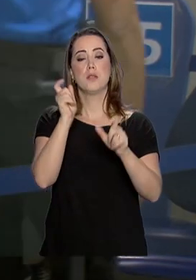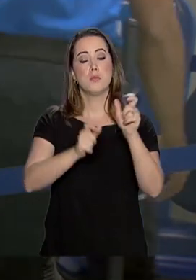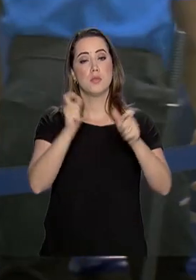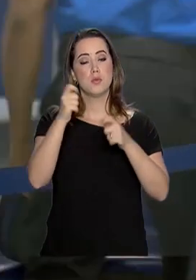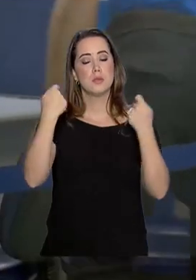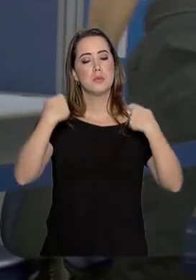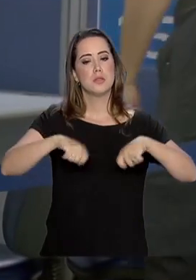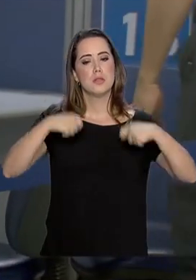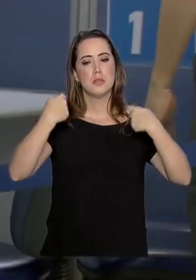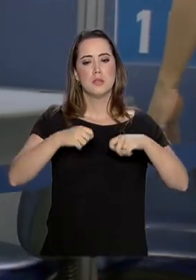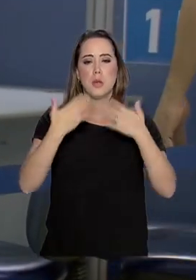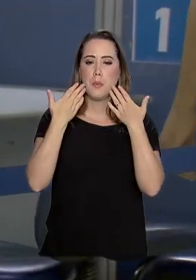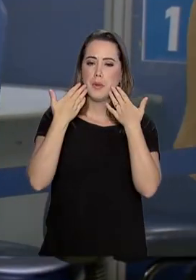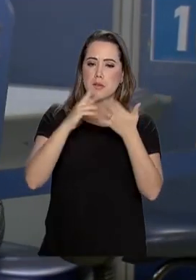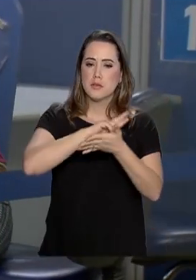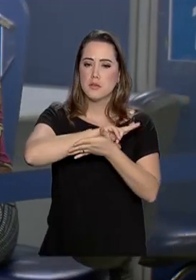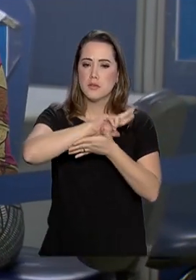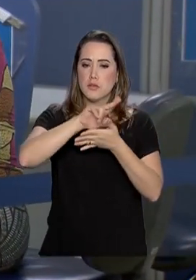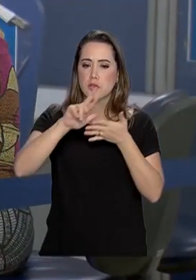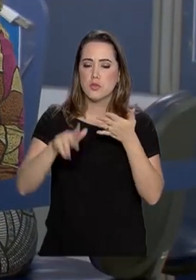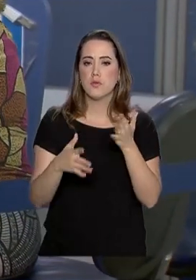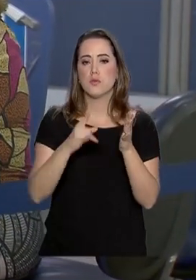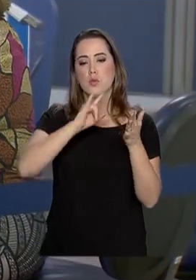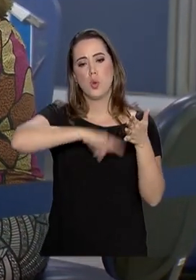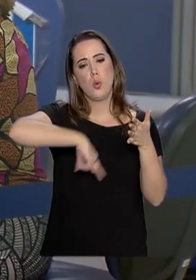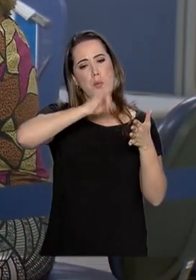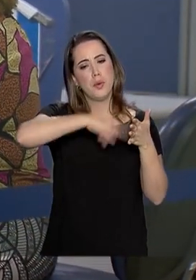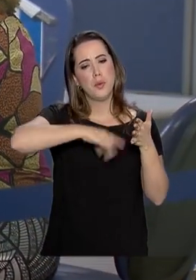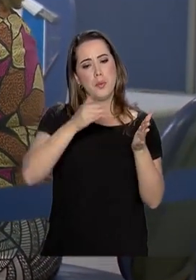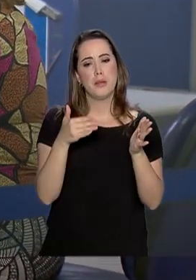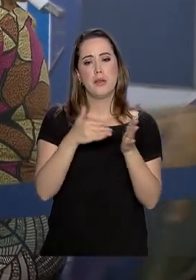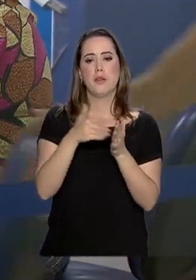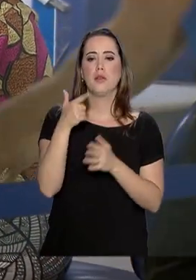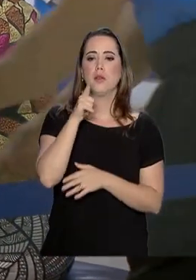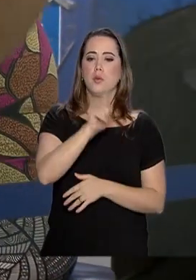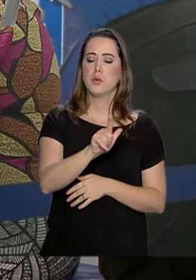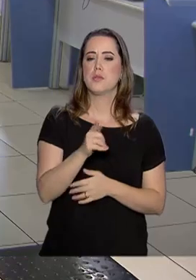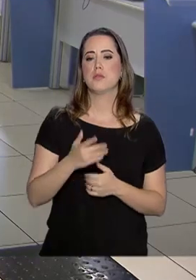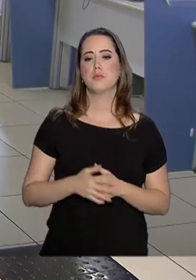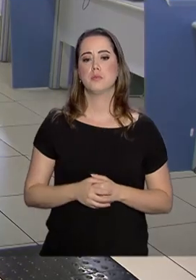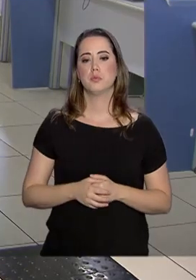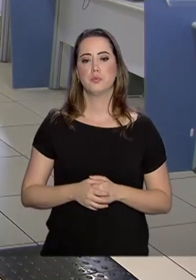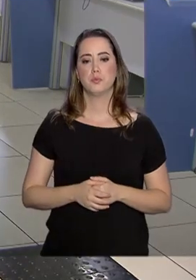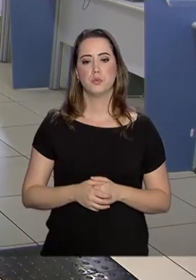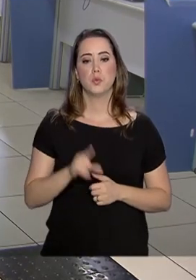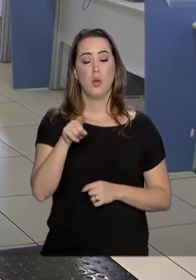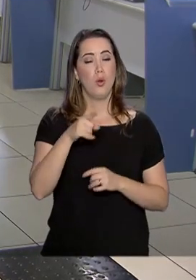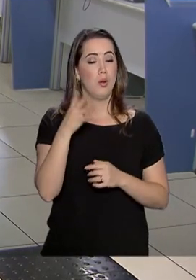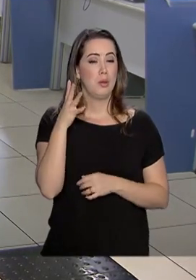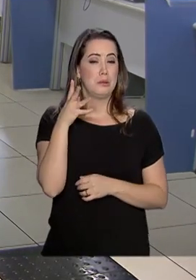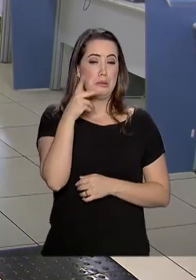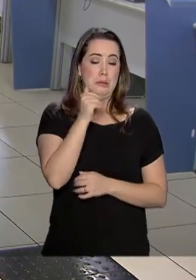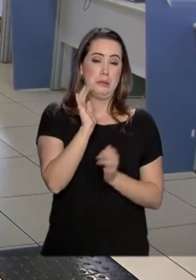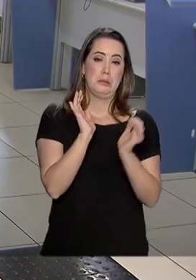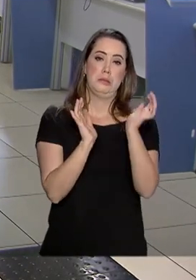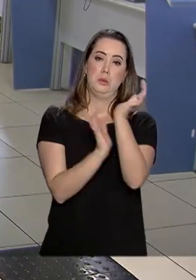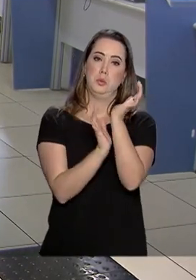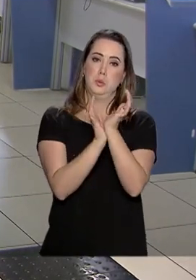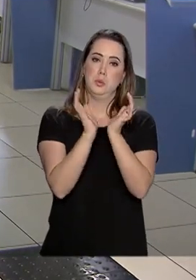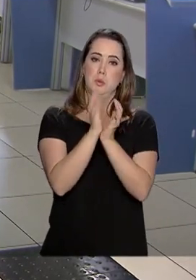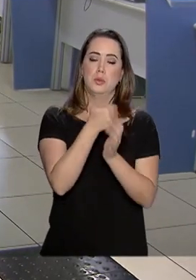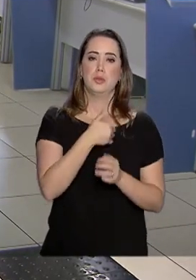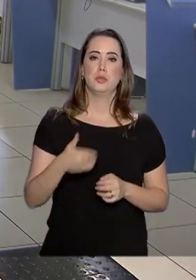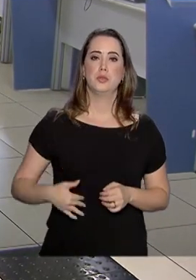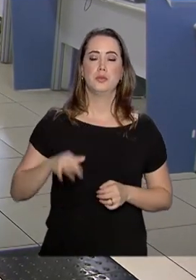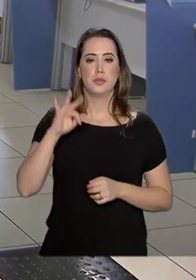cidadão ainda precisa apresentar uma série de documentos até conseguir o benefício. Um processo burocrático que o